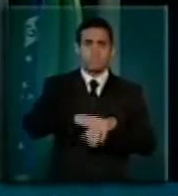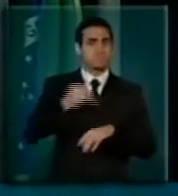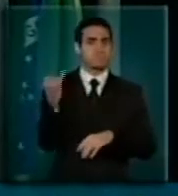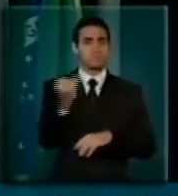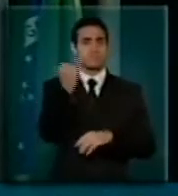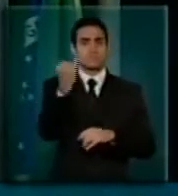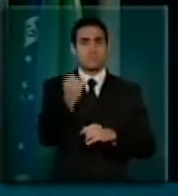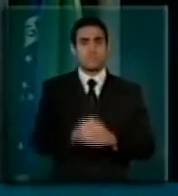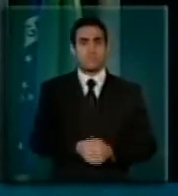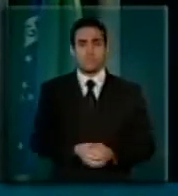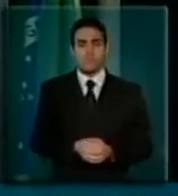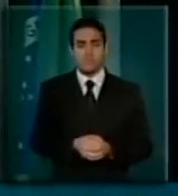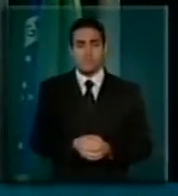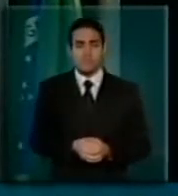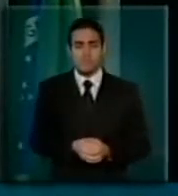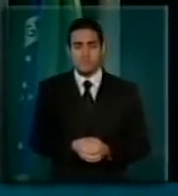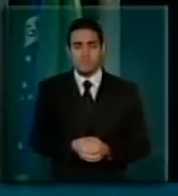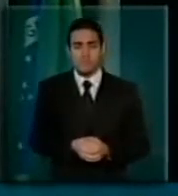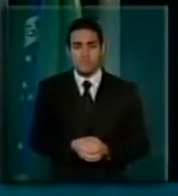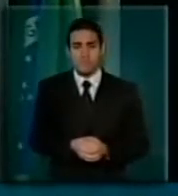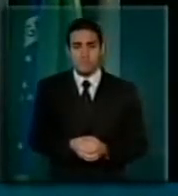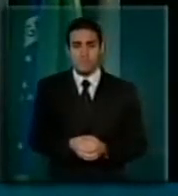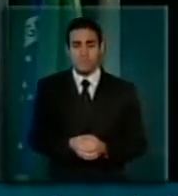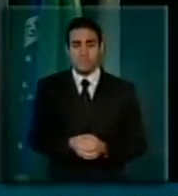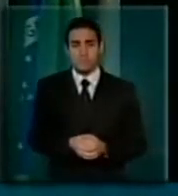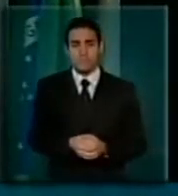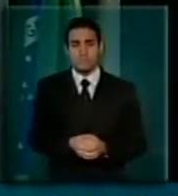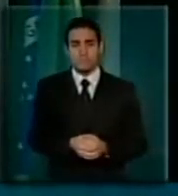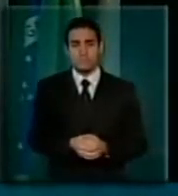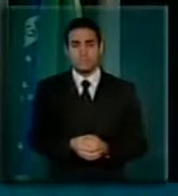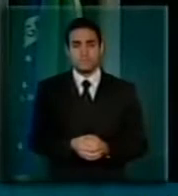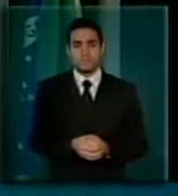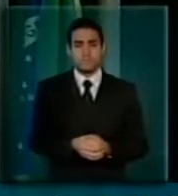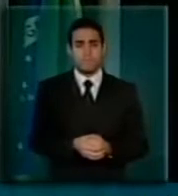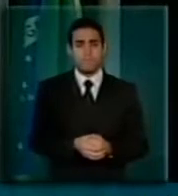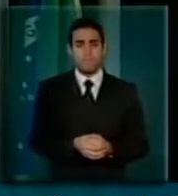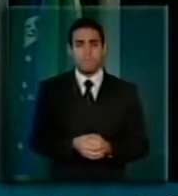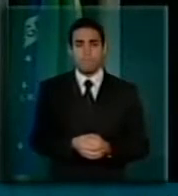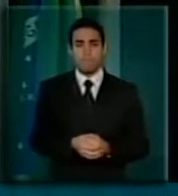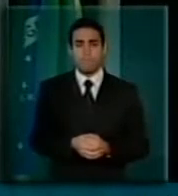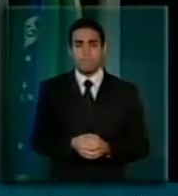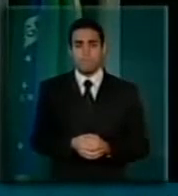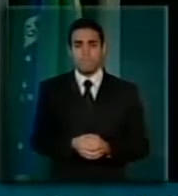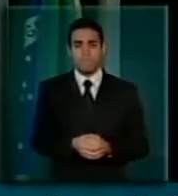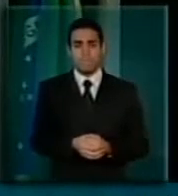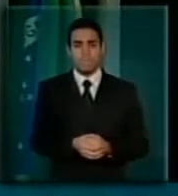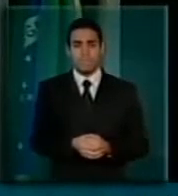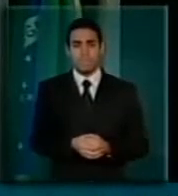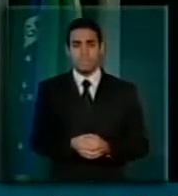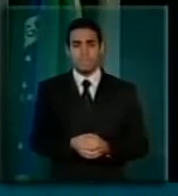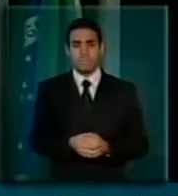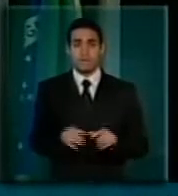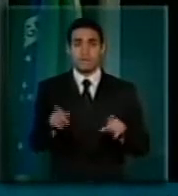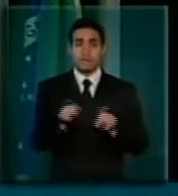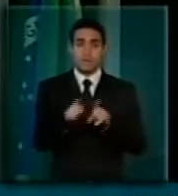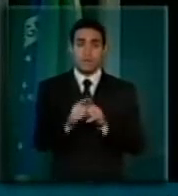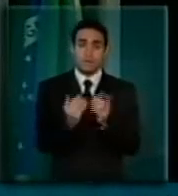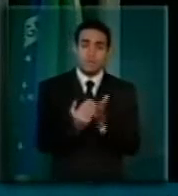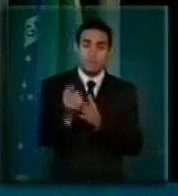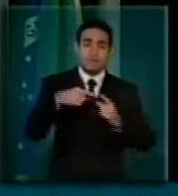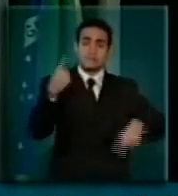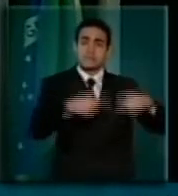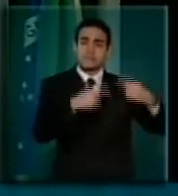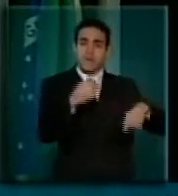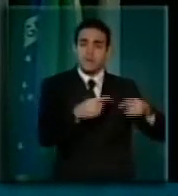Além disso, nós, ao fazermos o debate com as